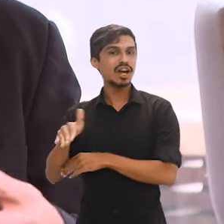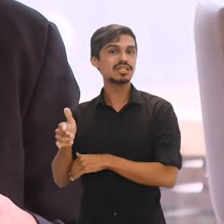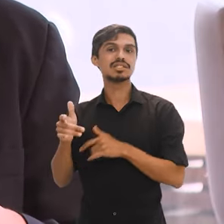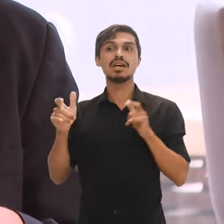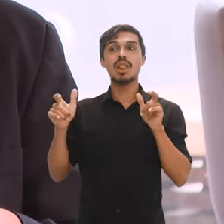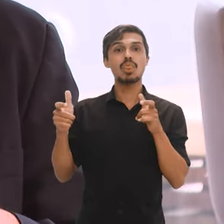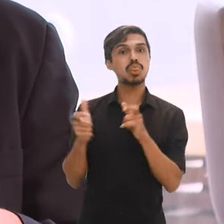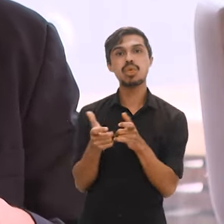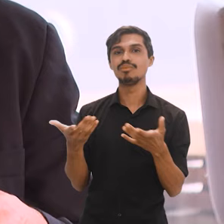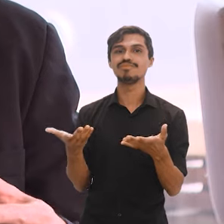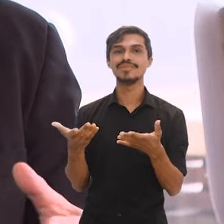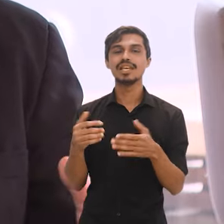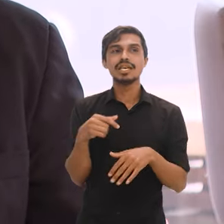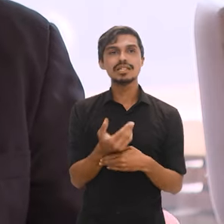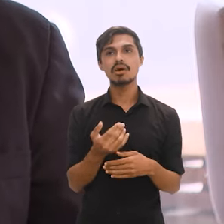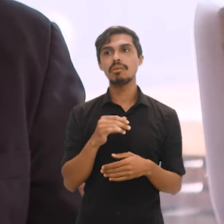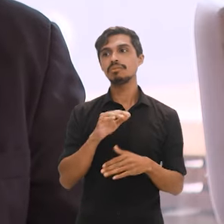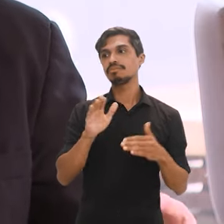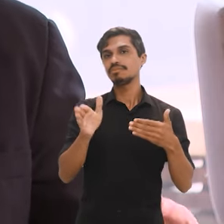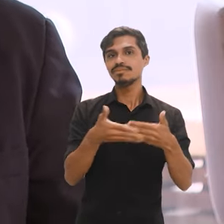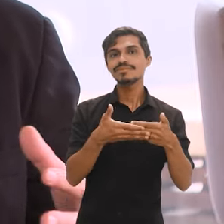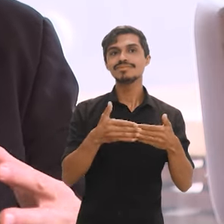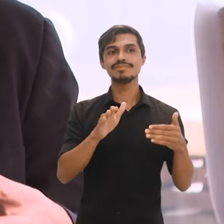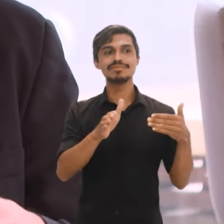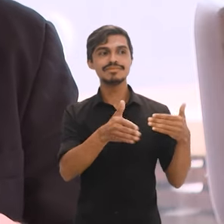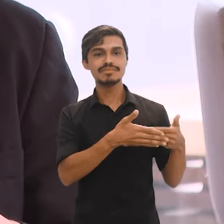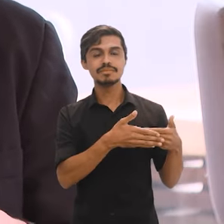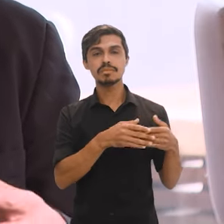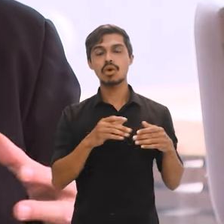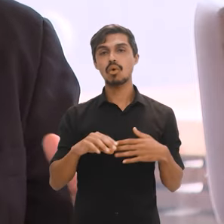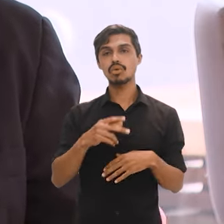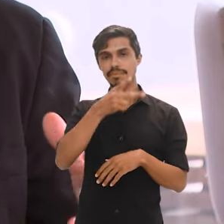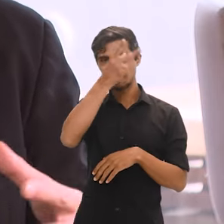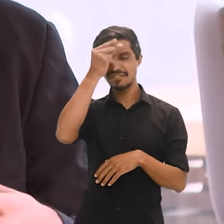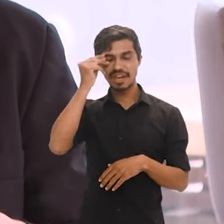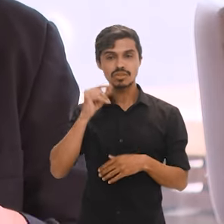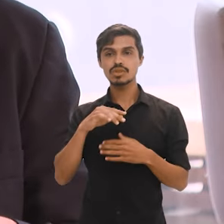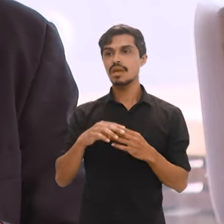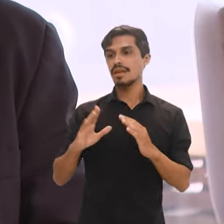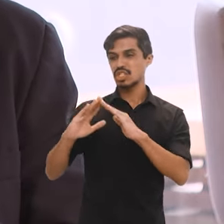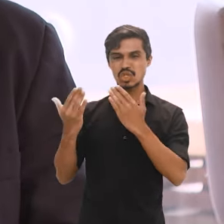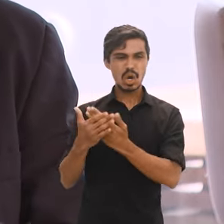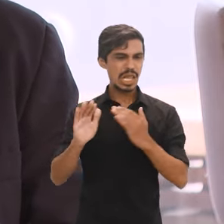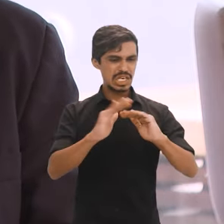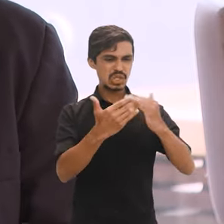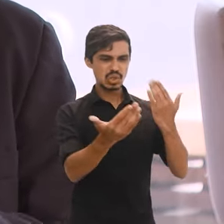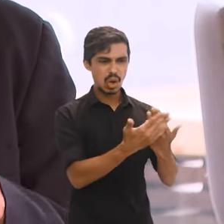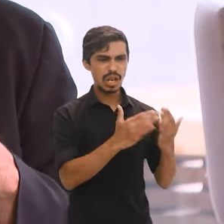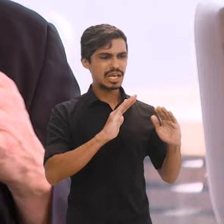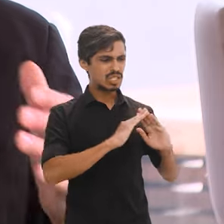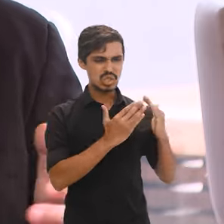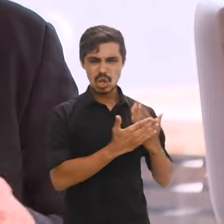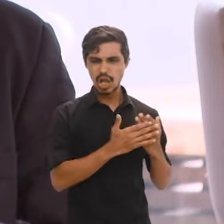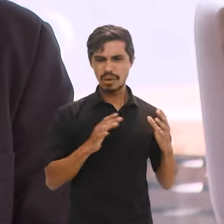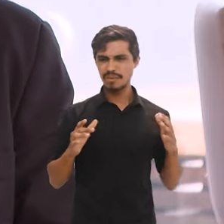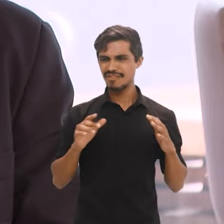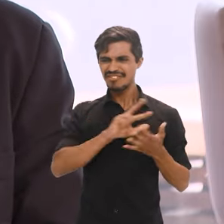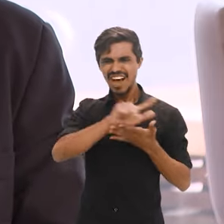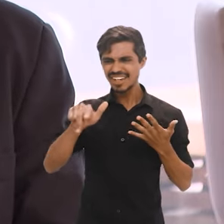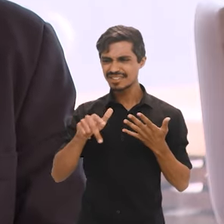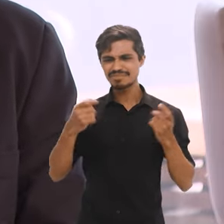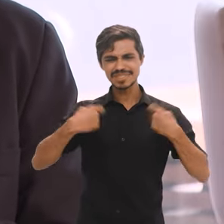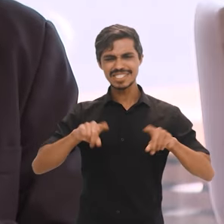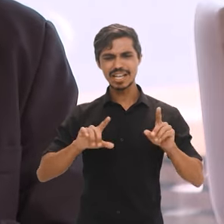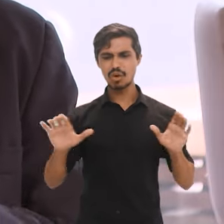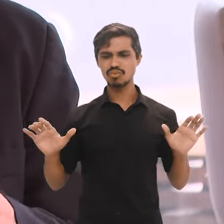aproveitando a oportunidade de reunir escolas, reunir alunos em menos escolas. Então, estão sendo feitas as